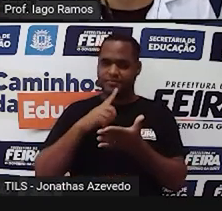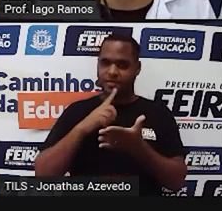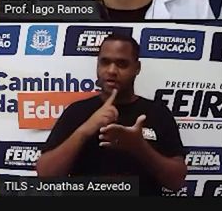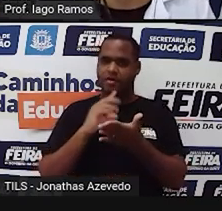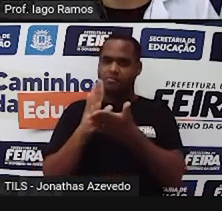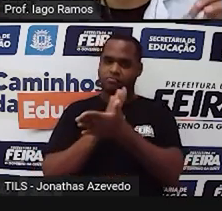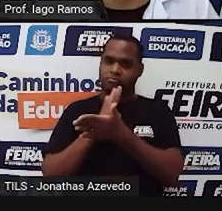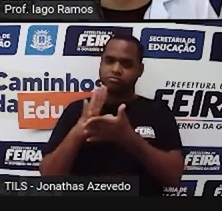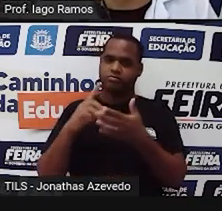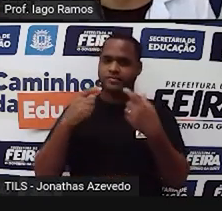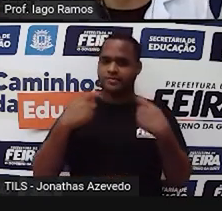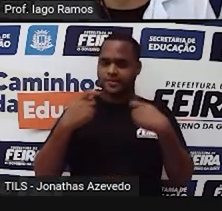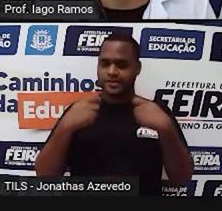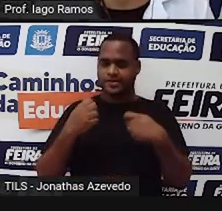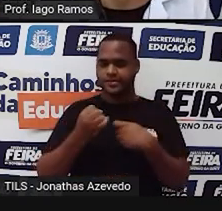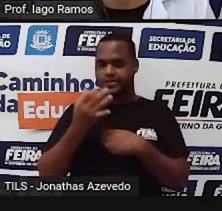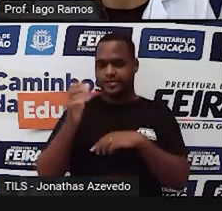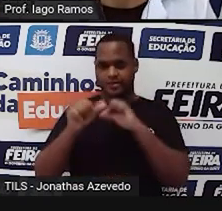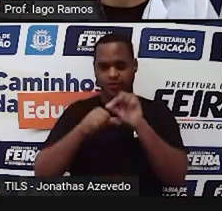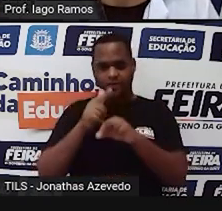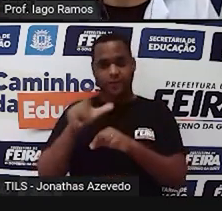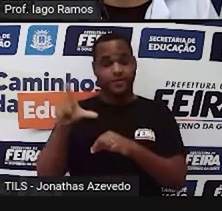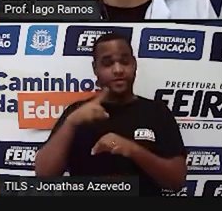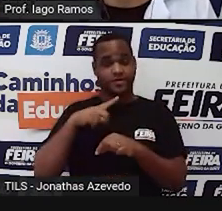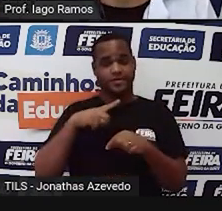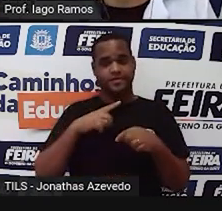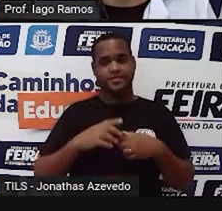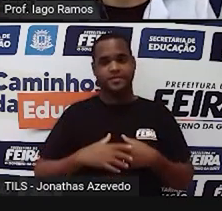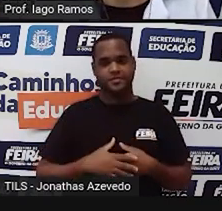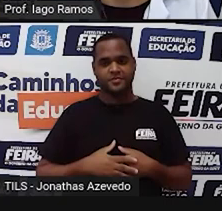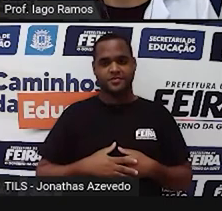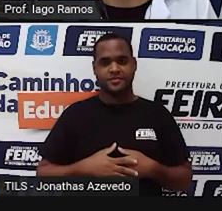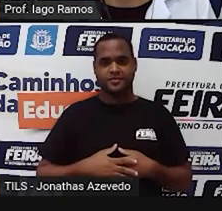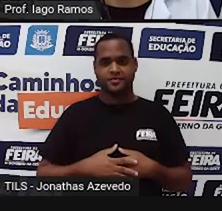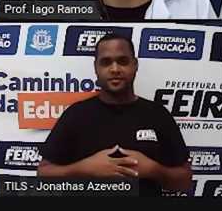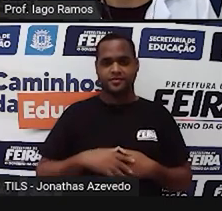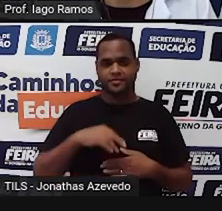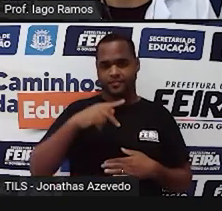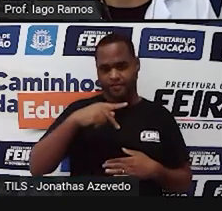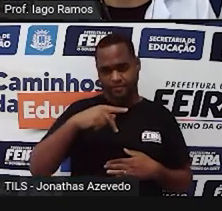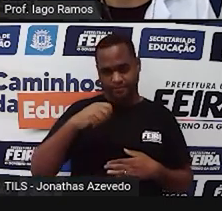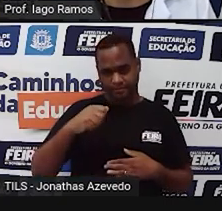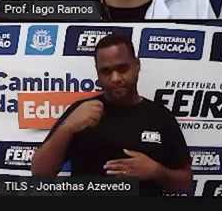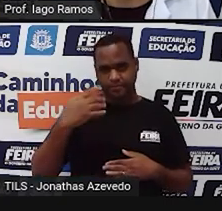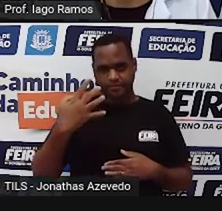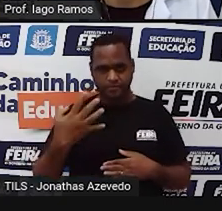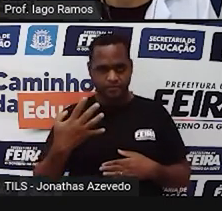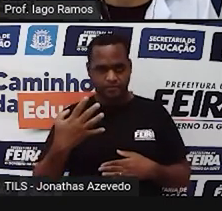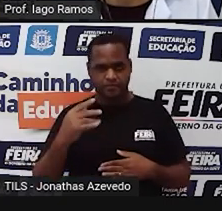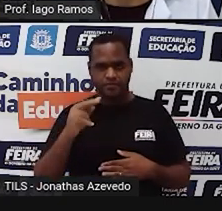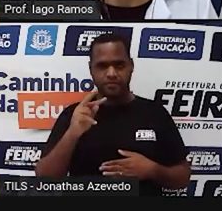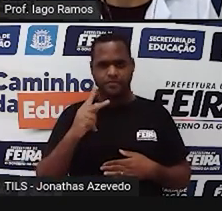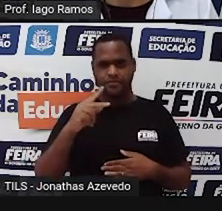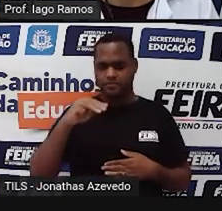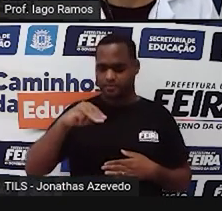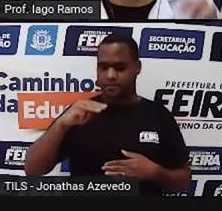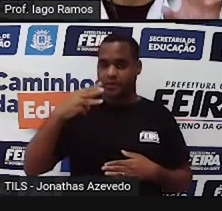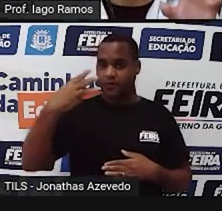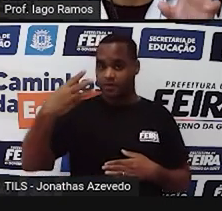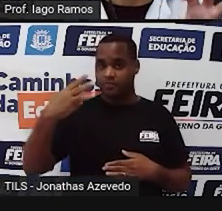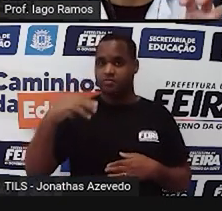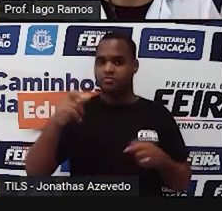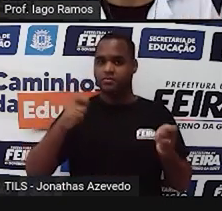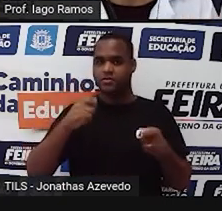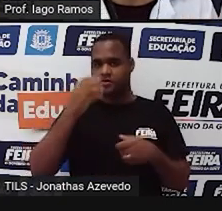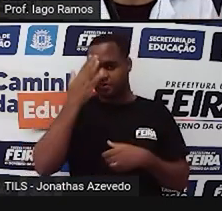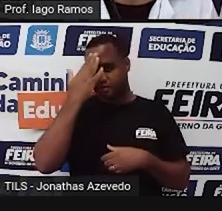reservatórios que a gente vai precisar fazer a mudança, ó. A de Paulo Afonso 4 está em equitômetro cúbico. E aí, a gente já sabe